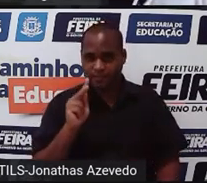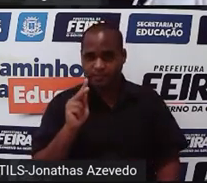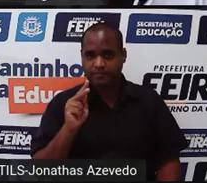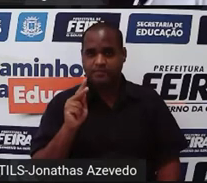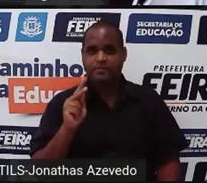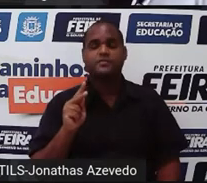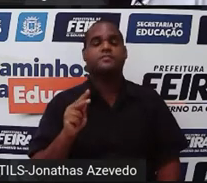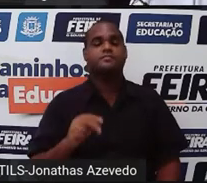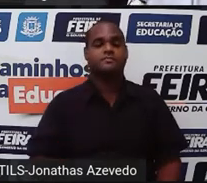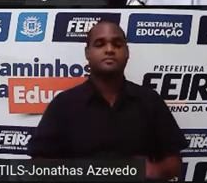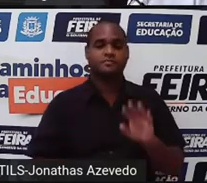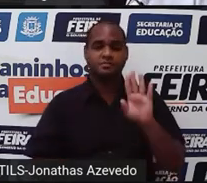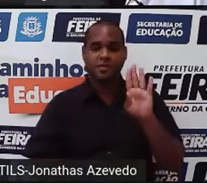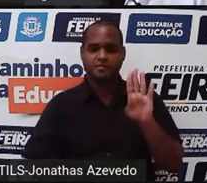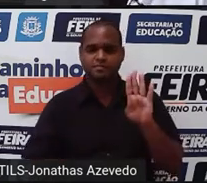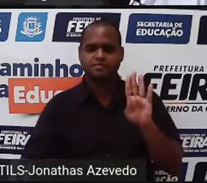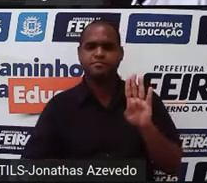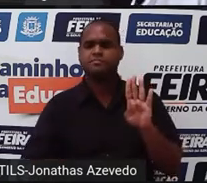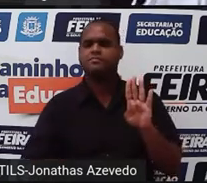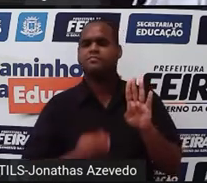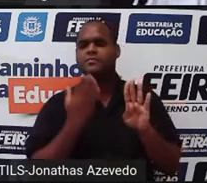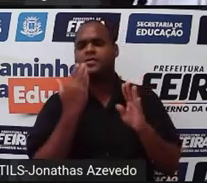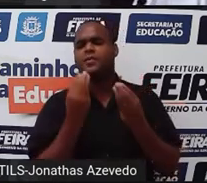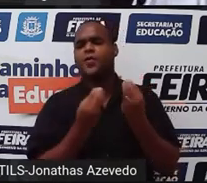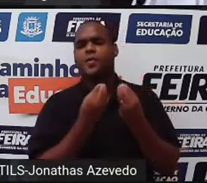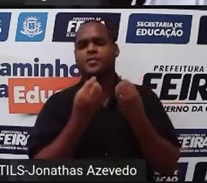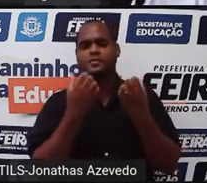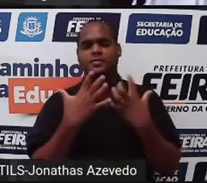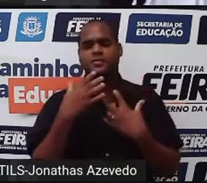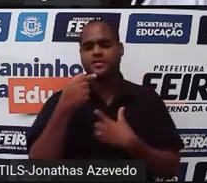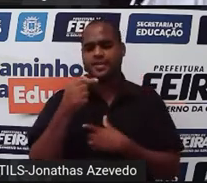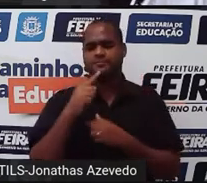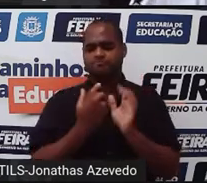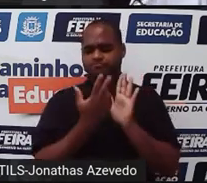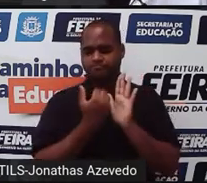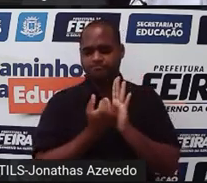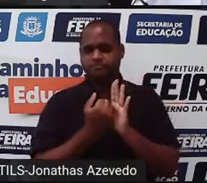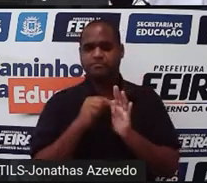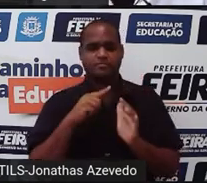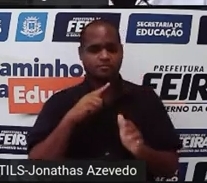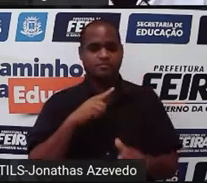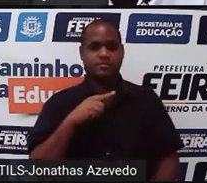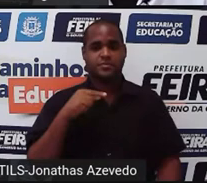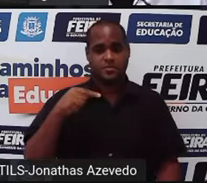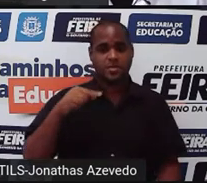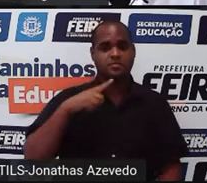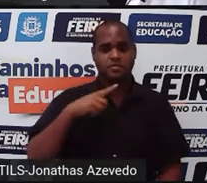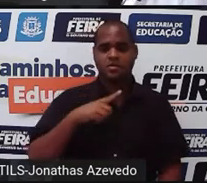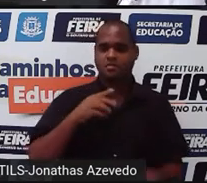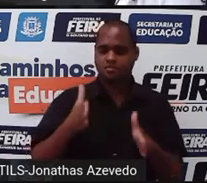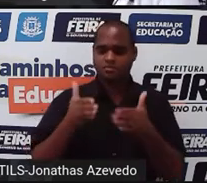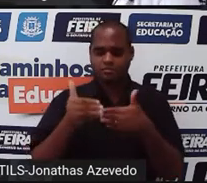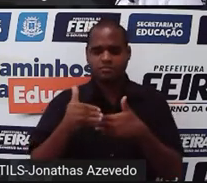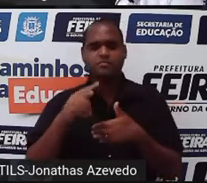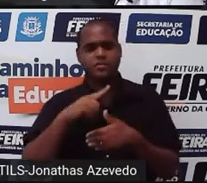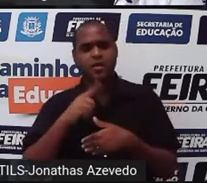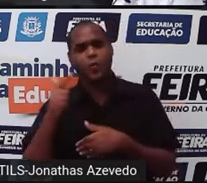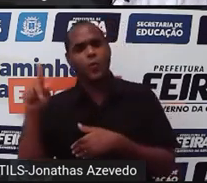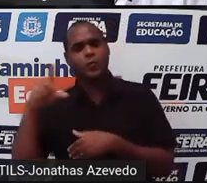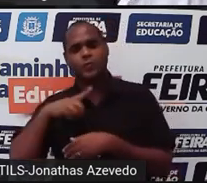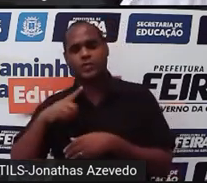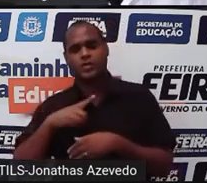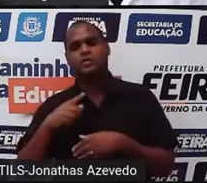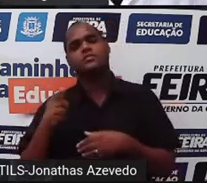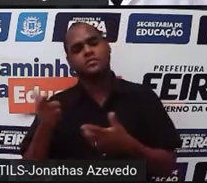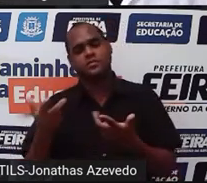Bom, o que é que eu sei sobre essas 7 figuras? Eu sei o seguinte, que uma parte é cubo, outra parte é pirâmide.